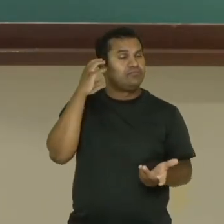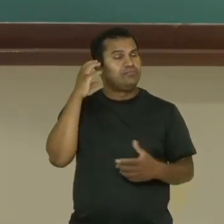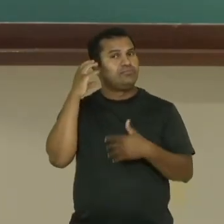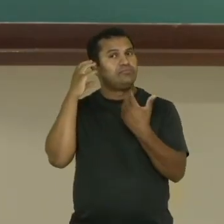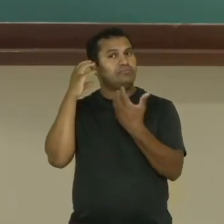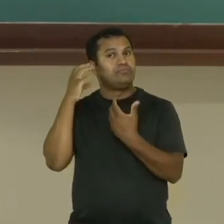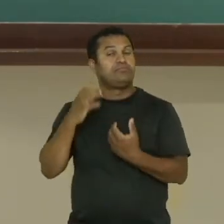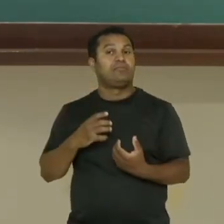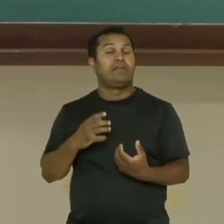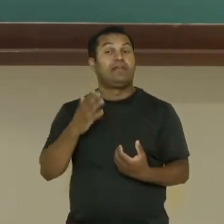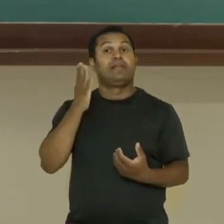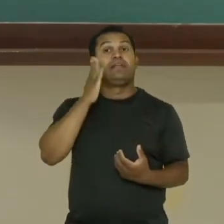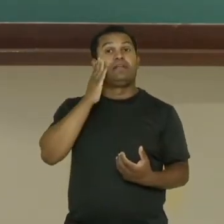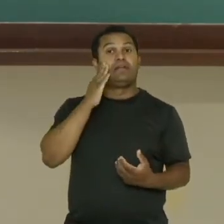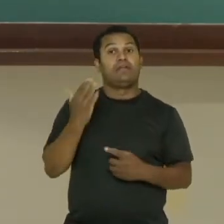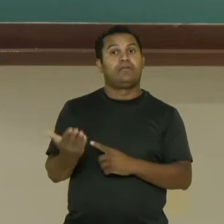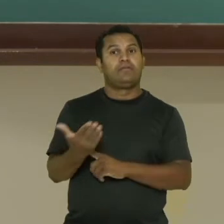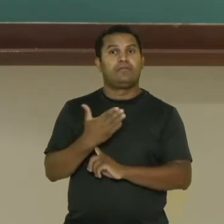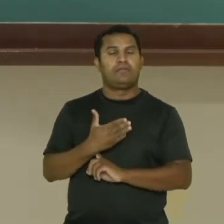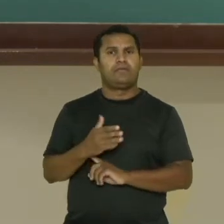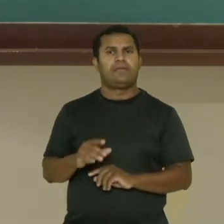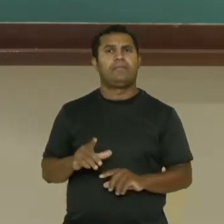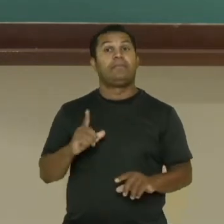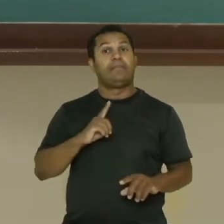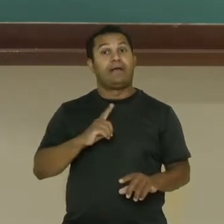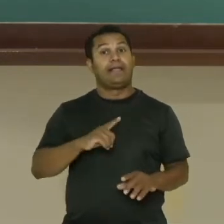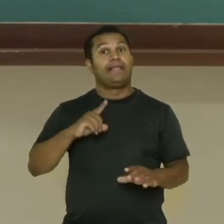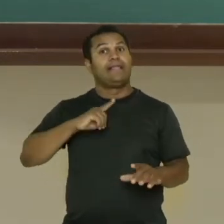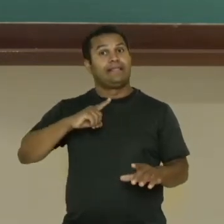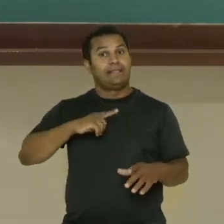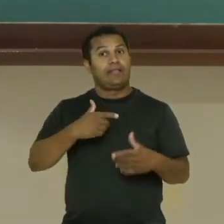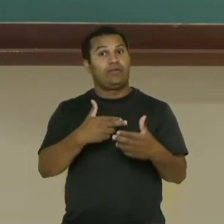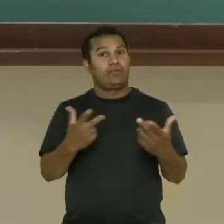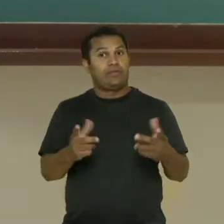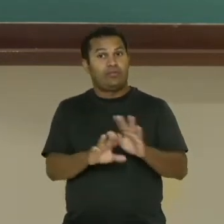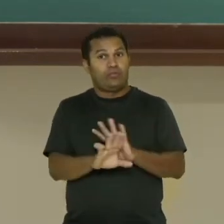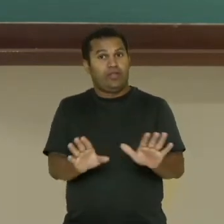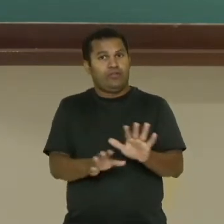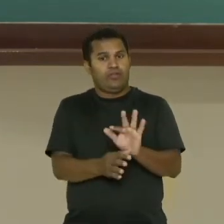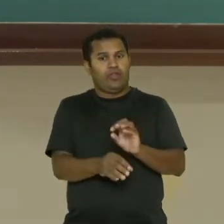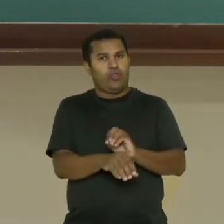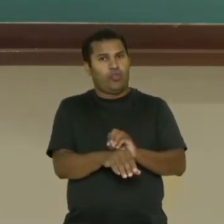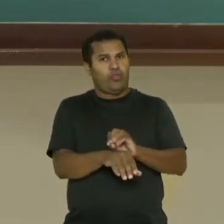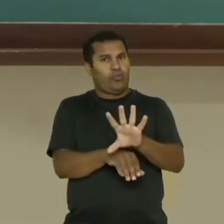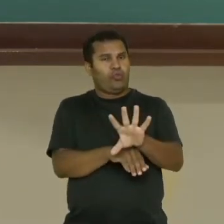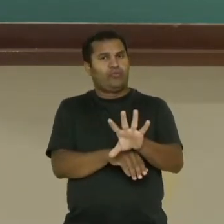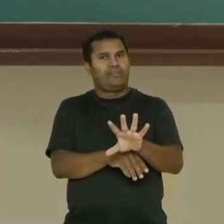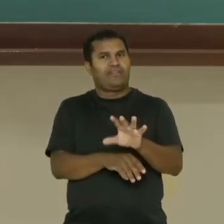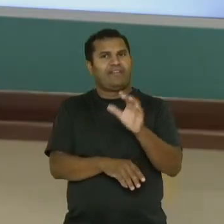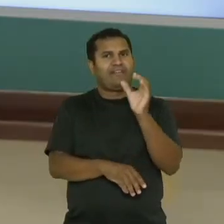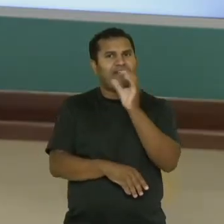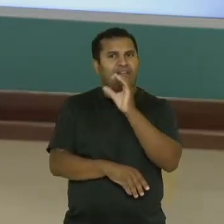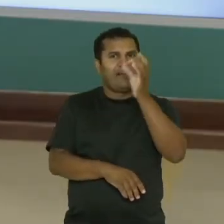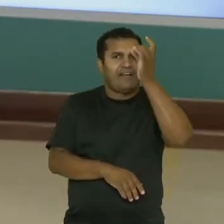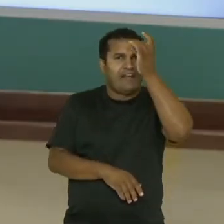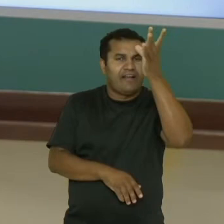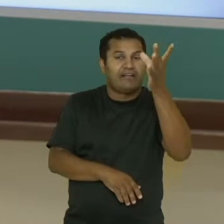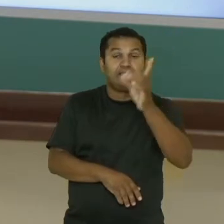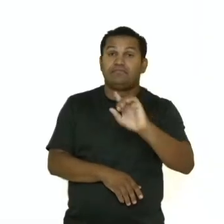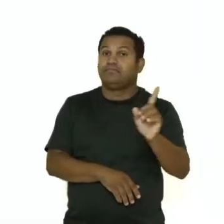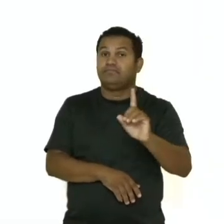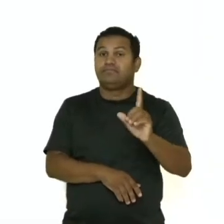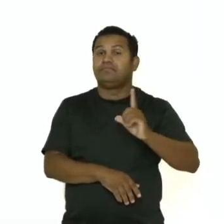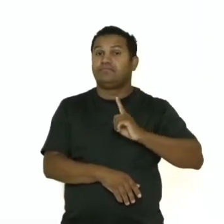relata o fato em si, a reportagem amplia. De que maneira? Trazendo um